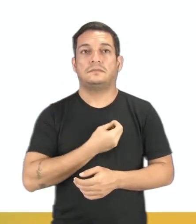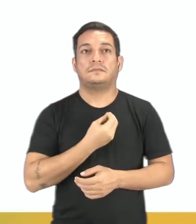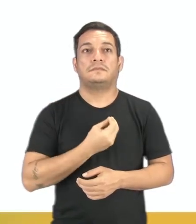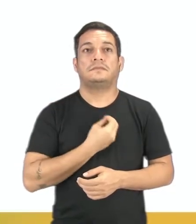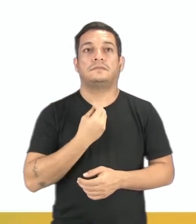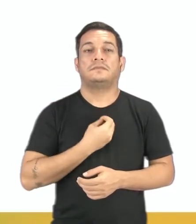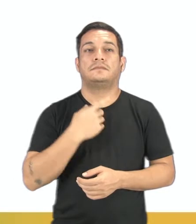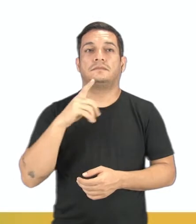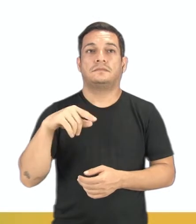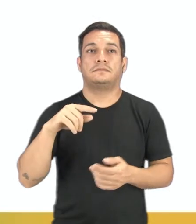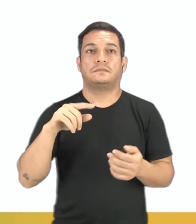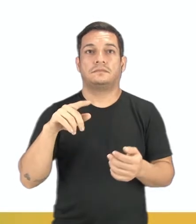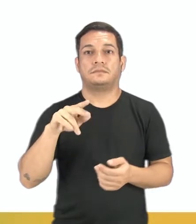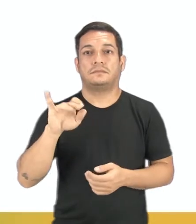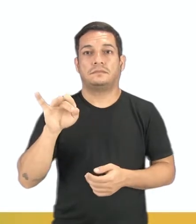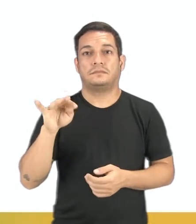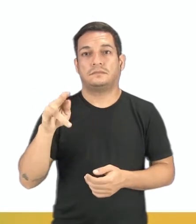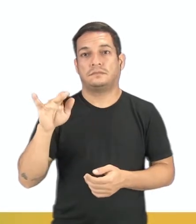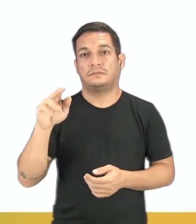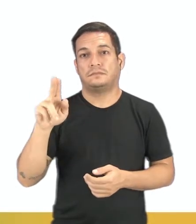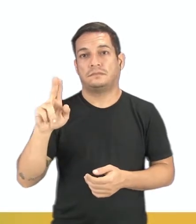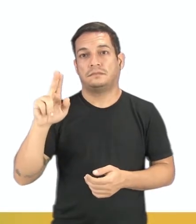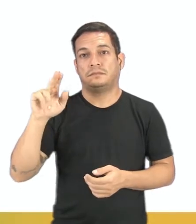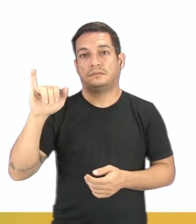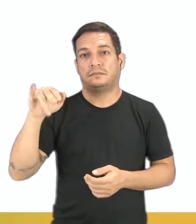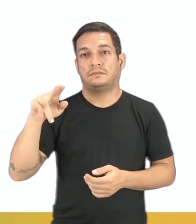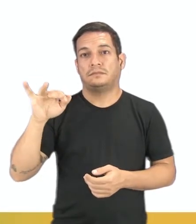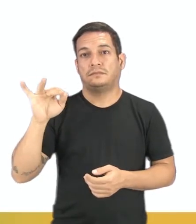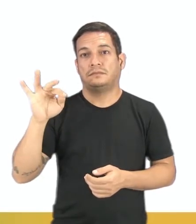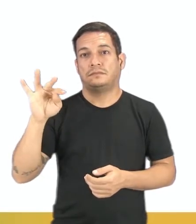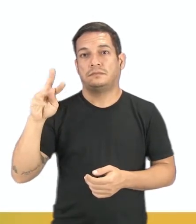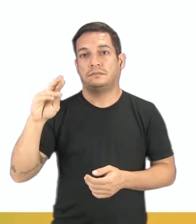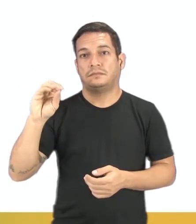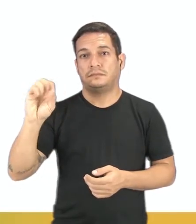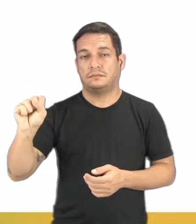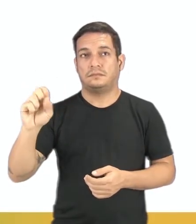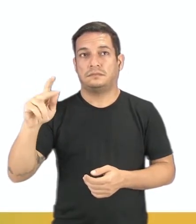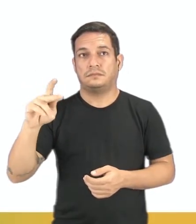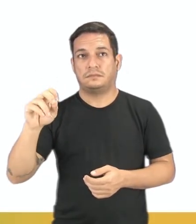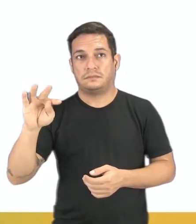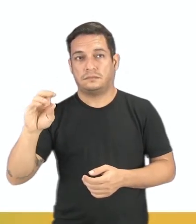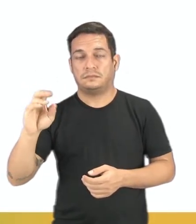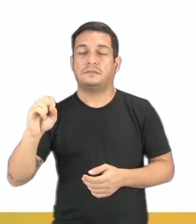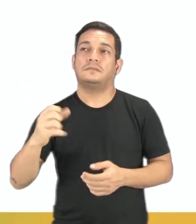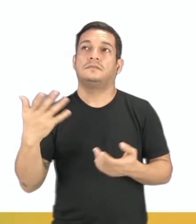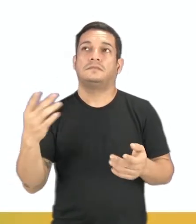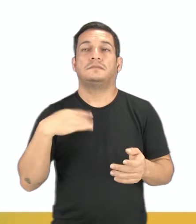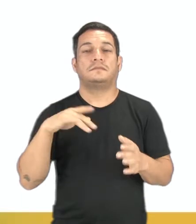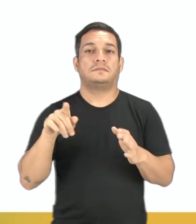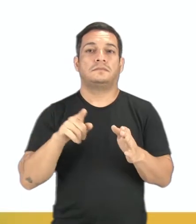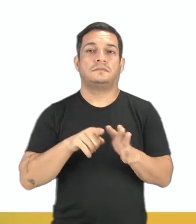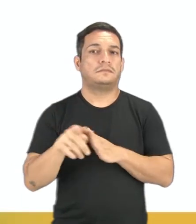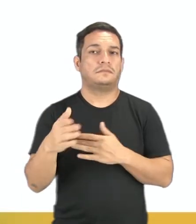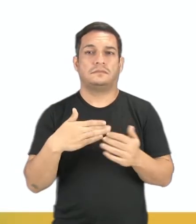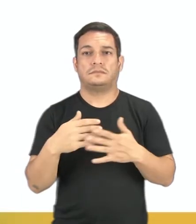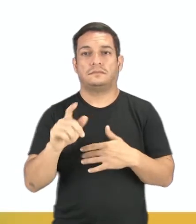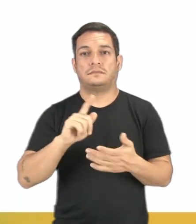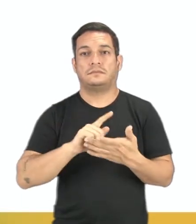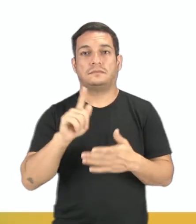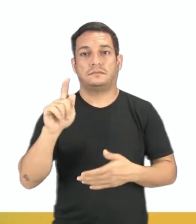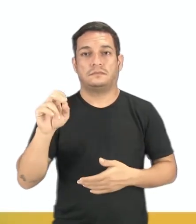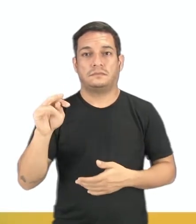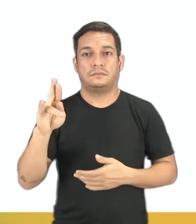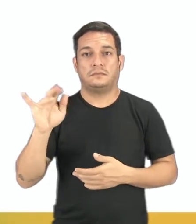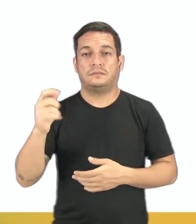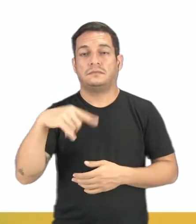existência de infinitos pontos. Ou seja, dado a situação qualquer, na geometria, e aí